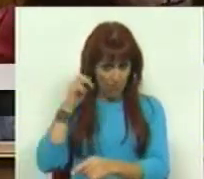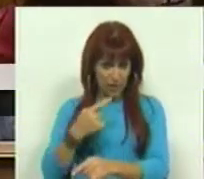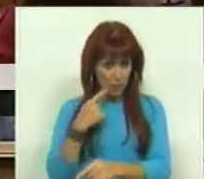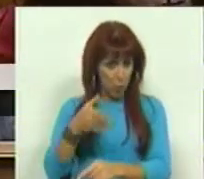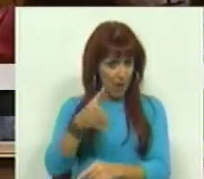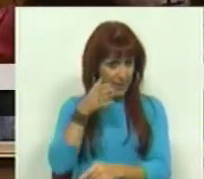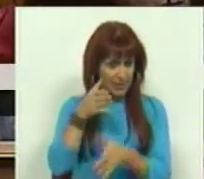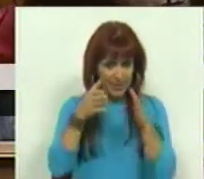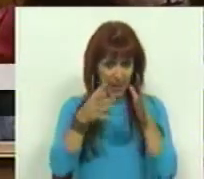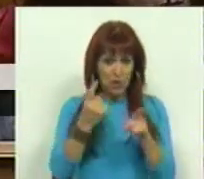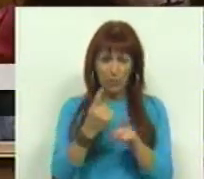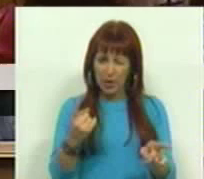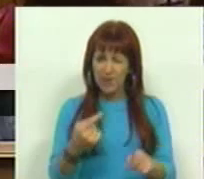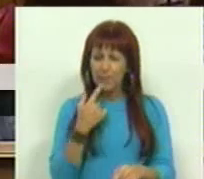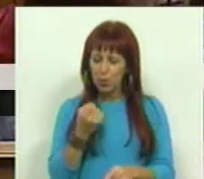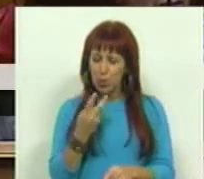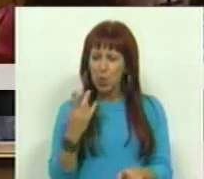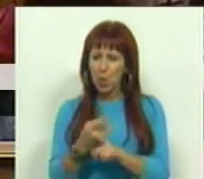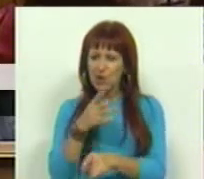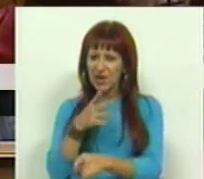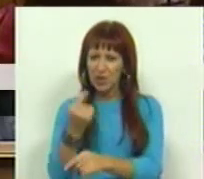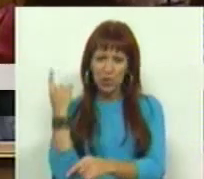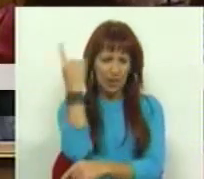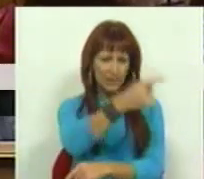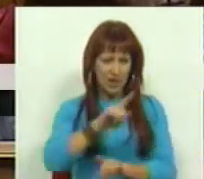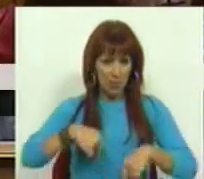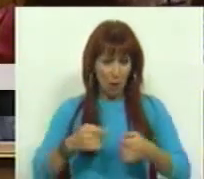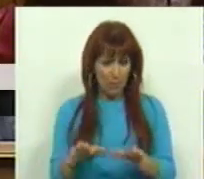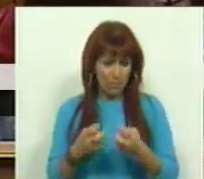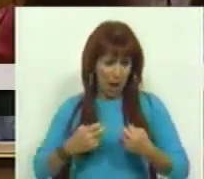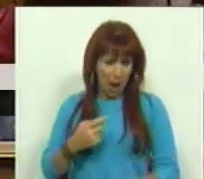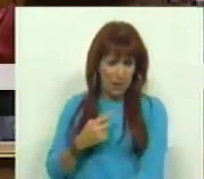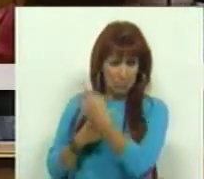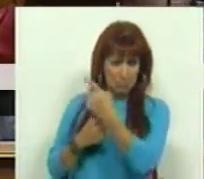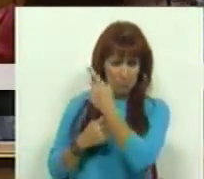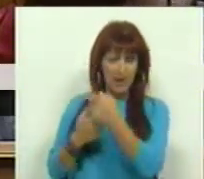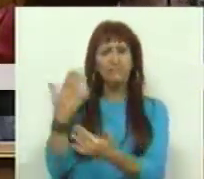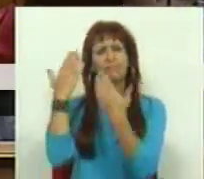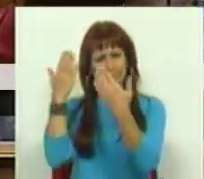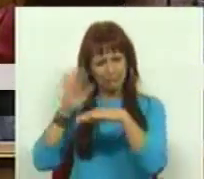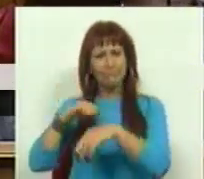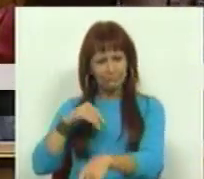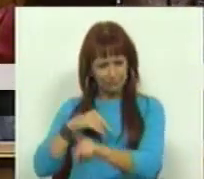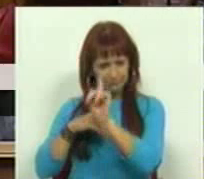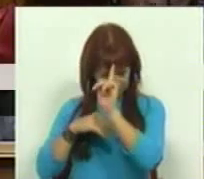com muita atenção porque estou certa que muitas das coisas que se dizem se dirigiam à sua própria bancada e felicito-o por isso.